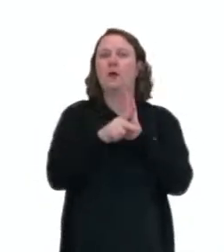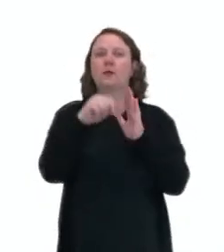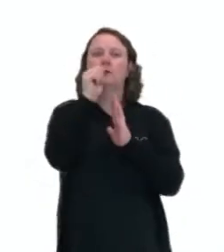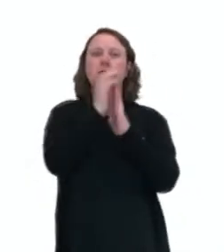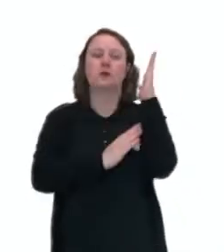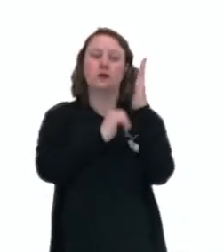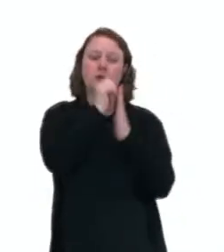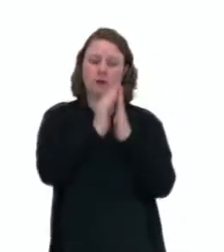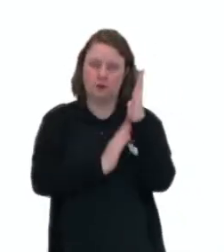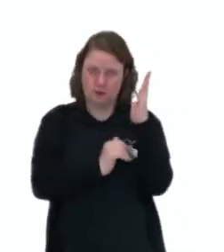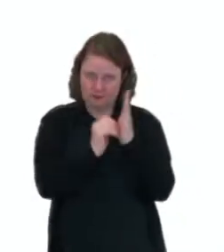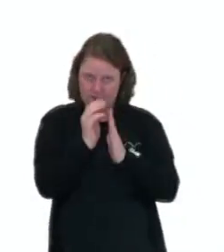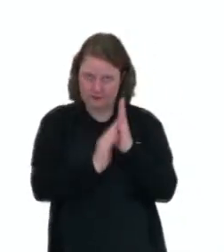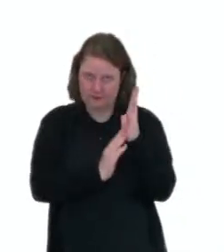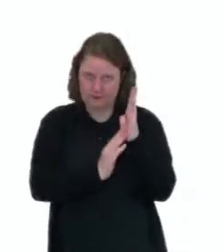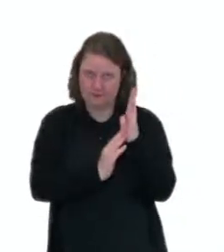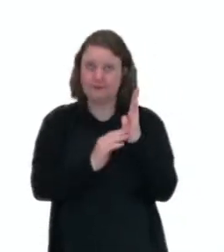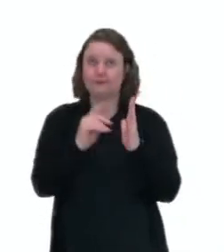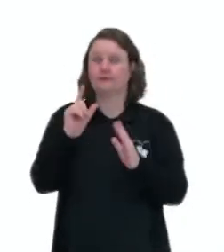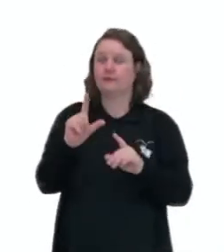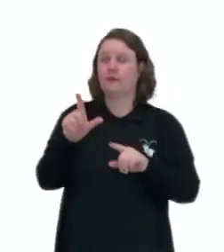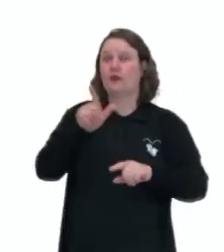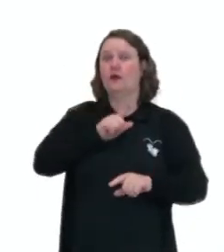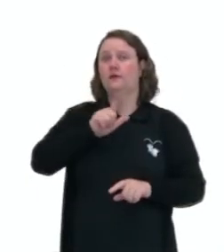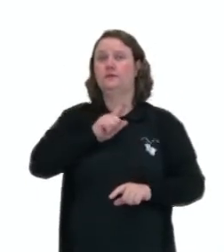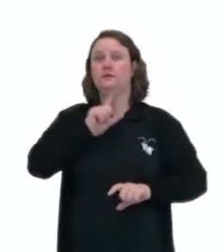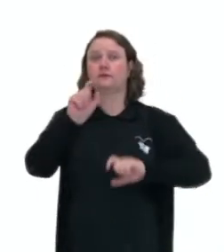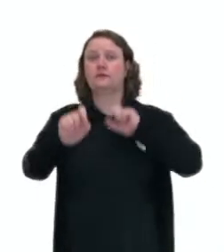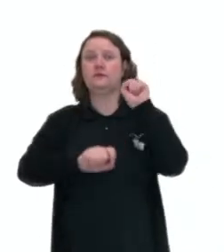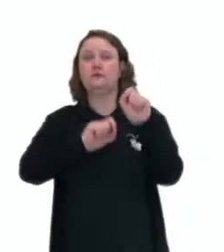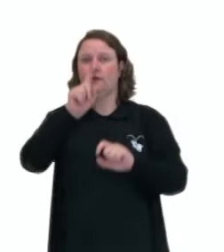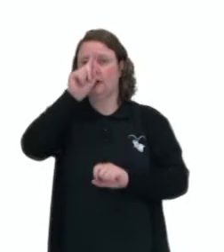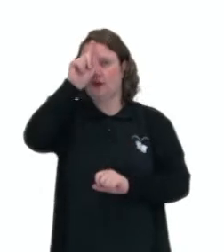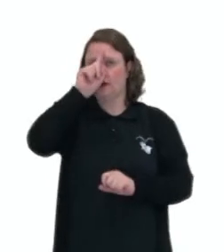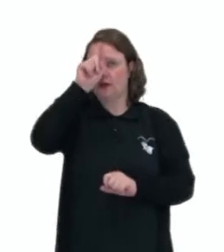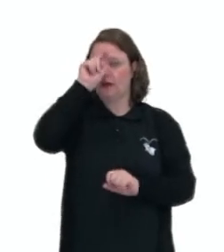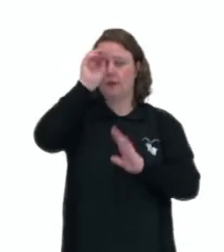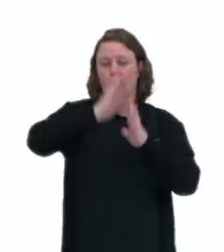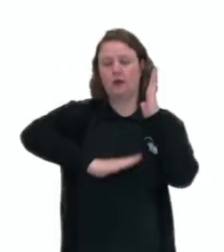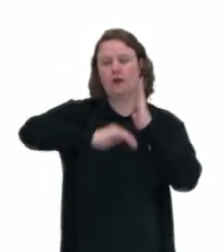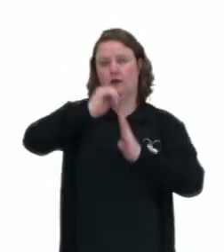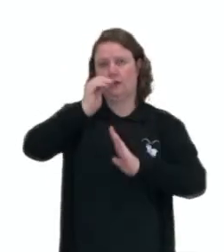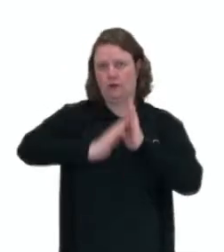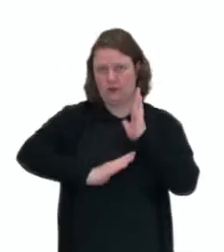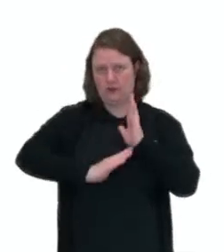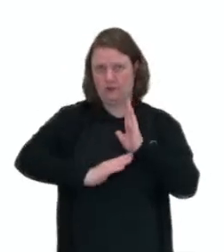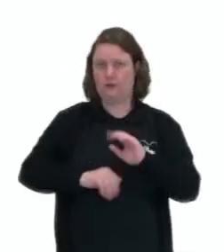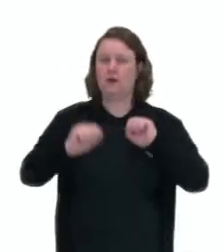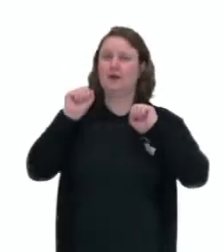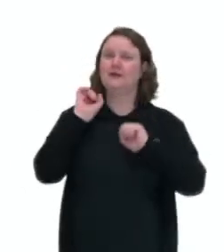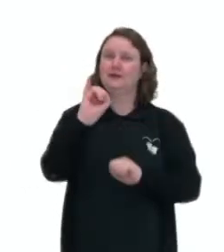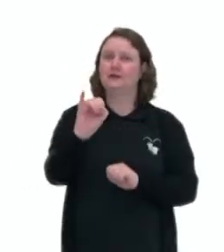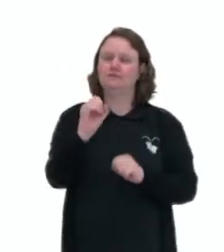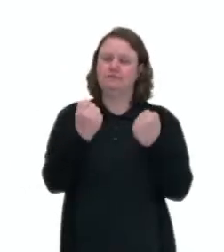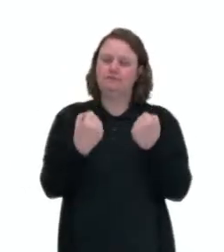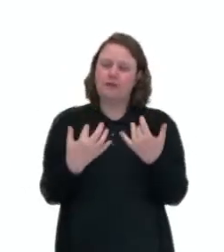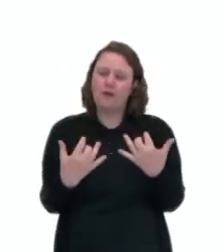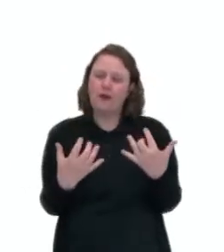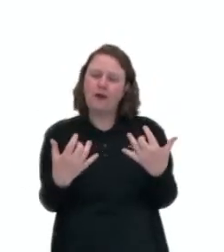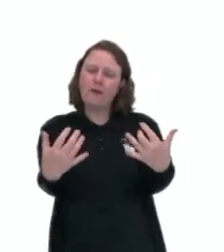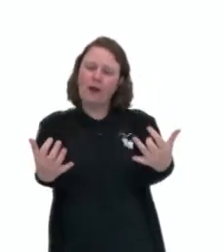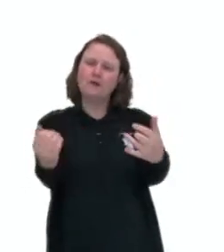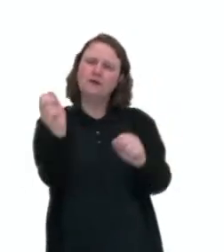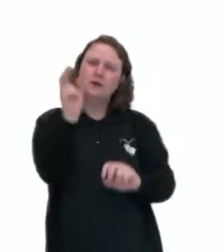a gente fala sobre pictorialismo, a gente está falando da ideia de pintura. Bom, se a paisagem ocupa lugar